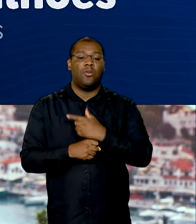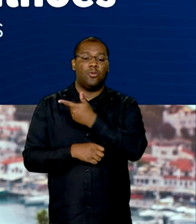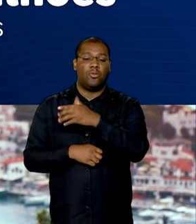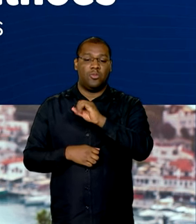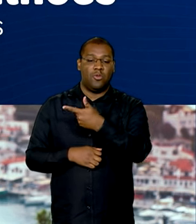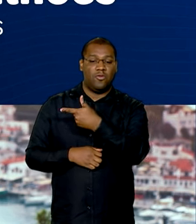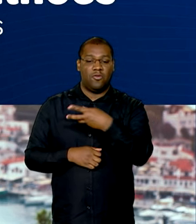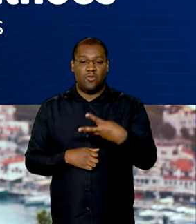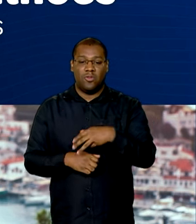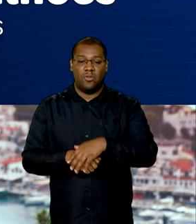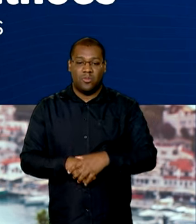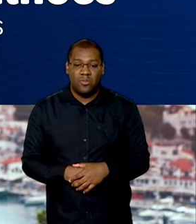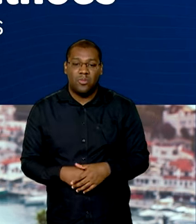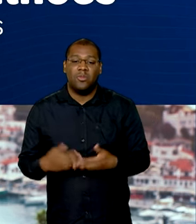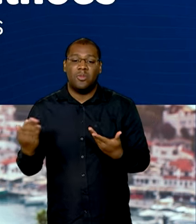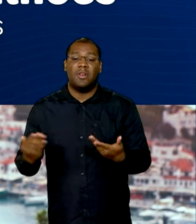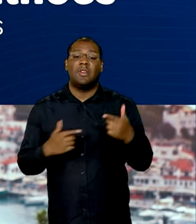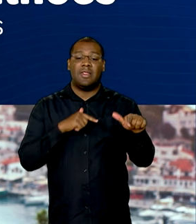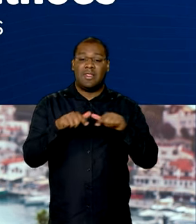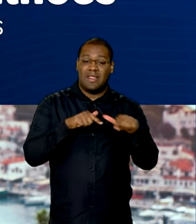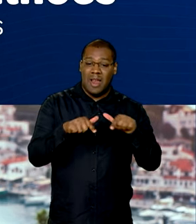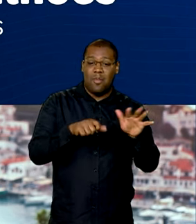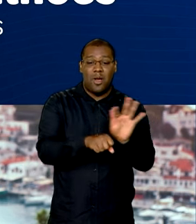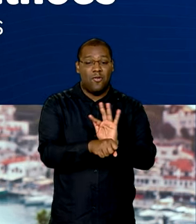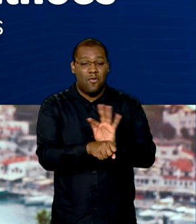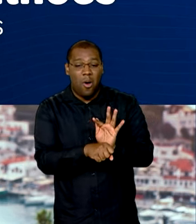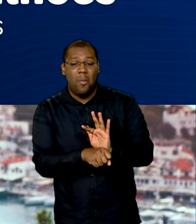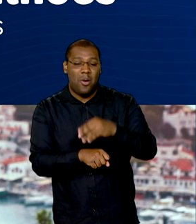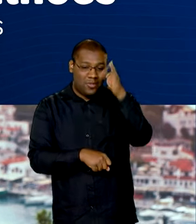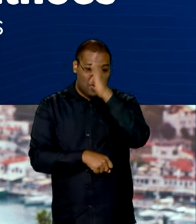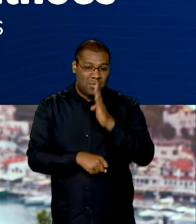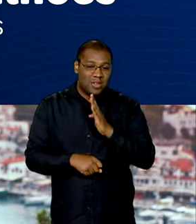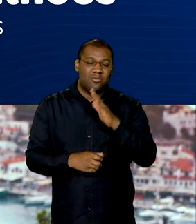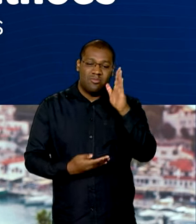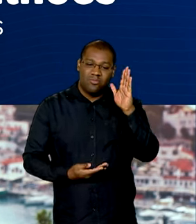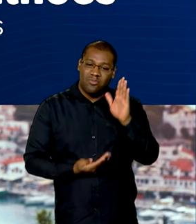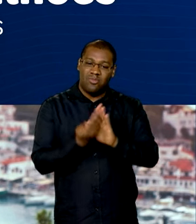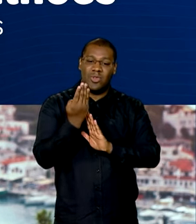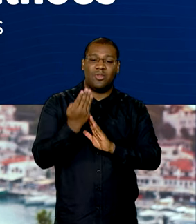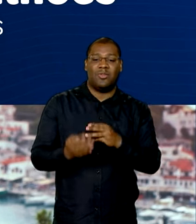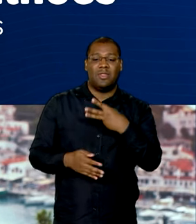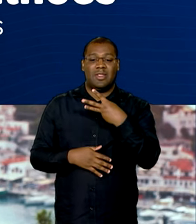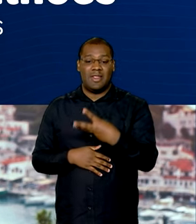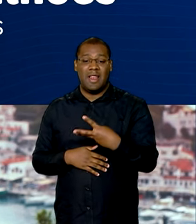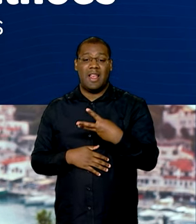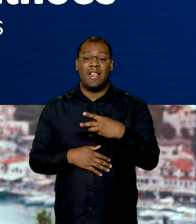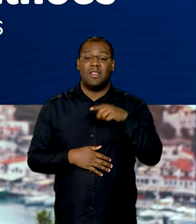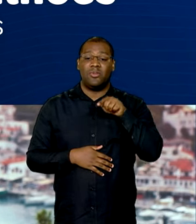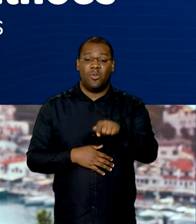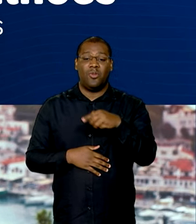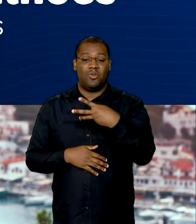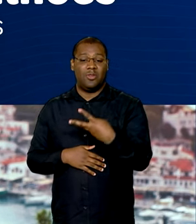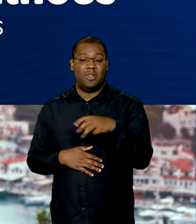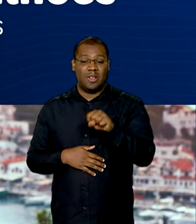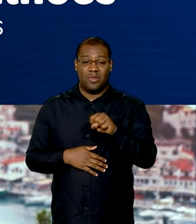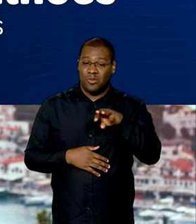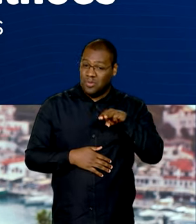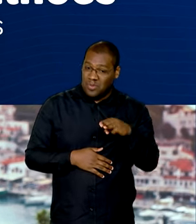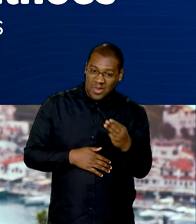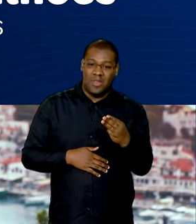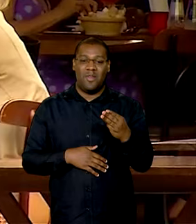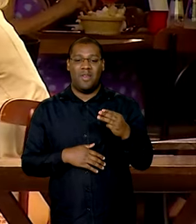O setor emprega formalmente em todo o país um total de 3,38 milhões de